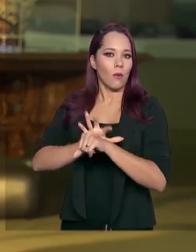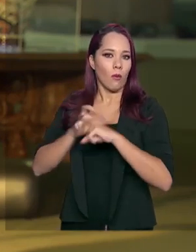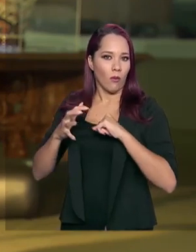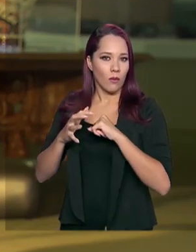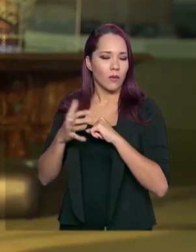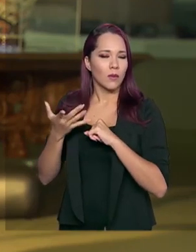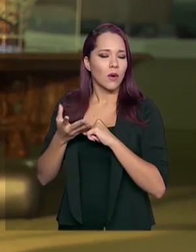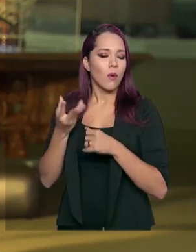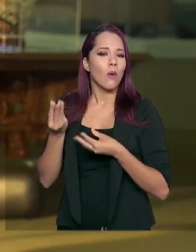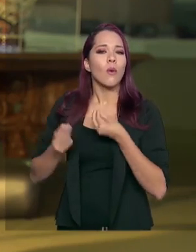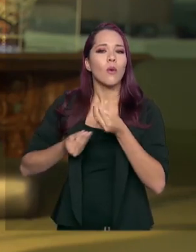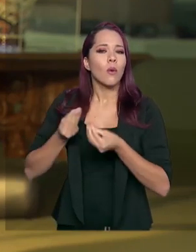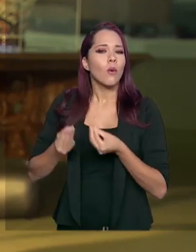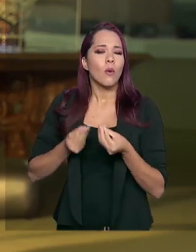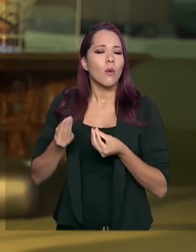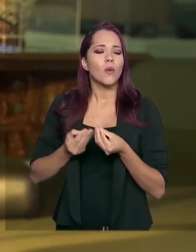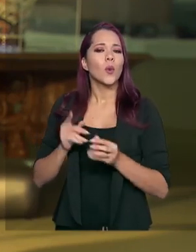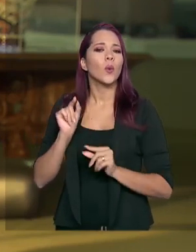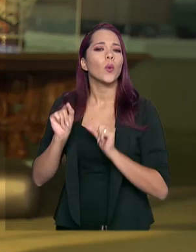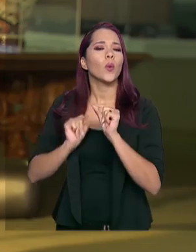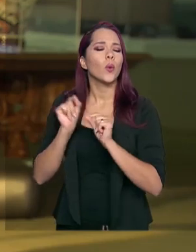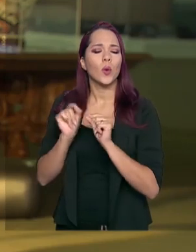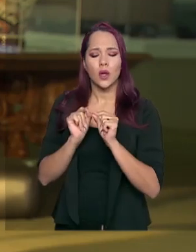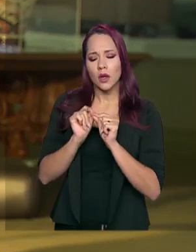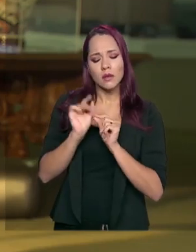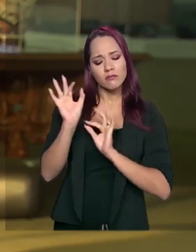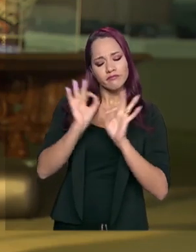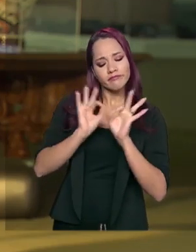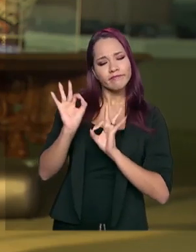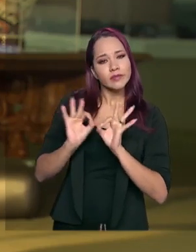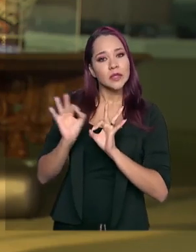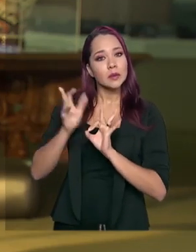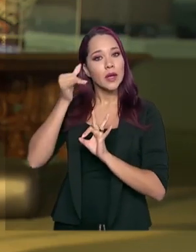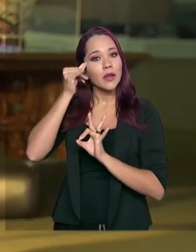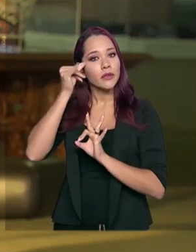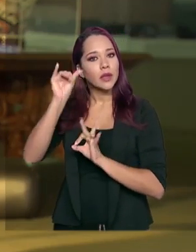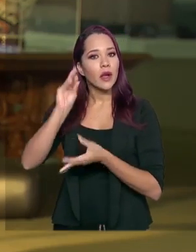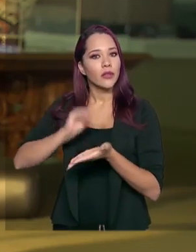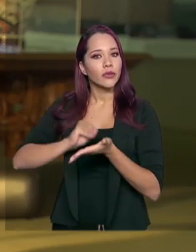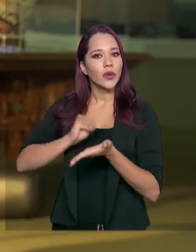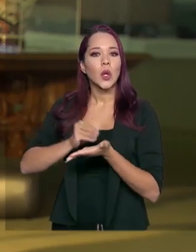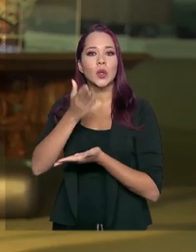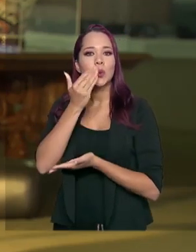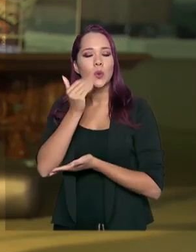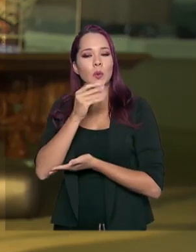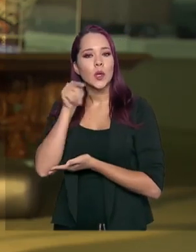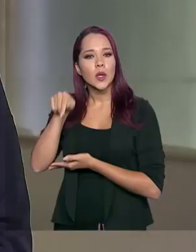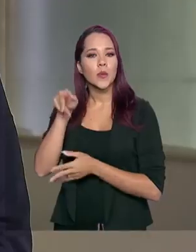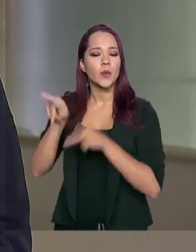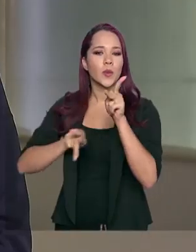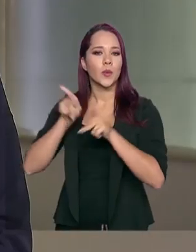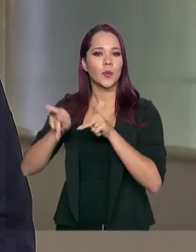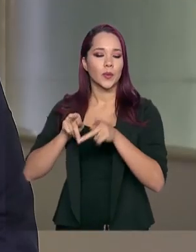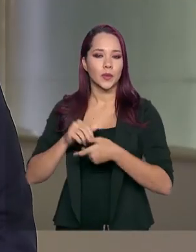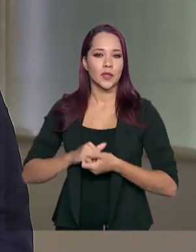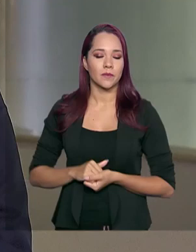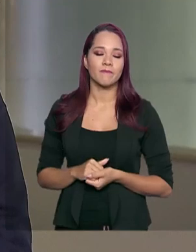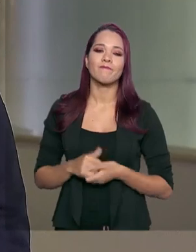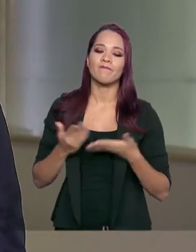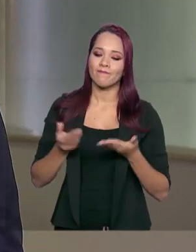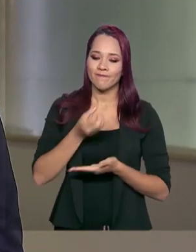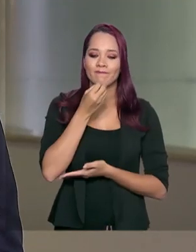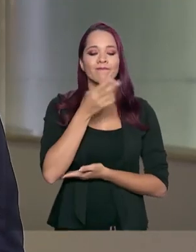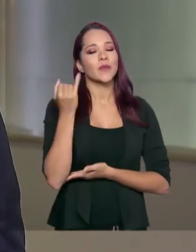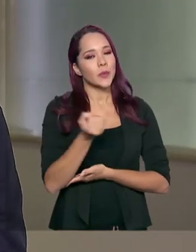De que forma, o que está sendo feito para evitar o desabastecimento de alimentos dessa população? Perfeito, muito